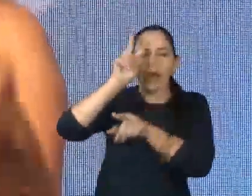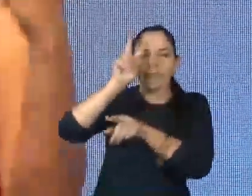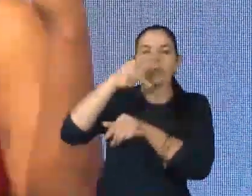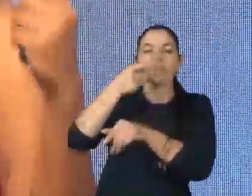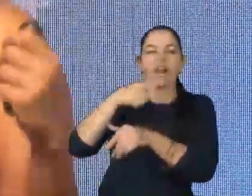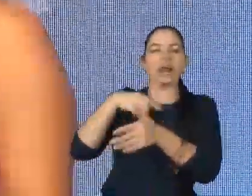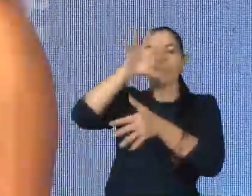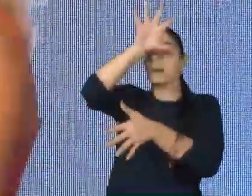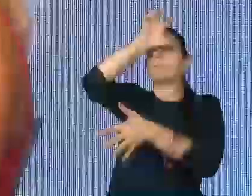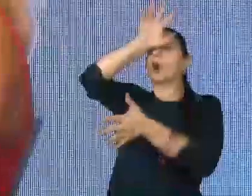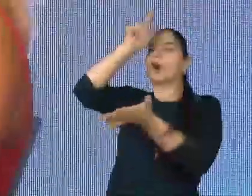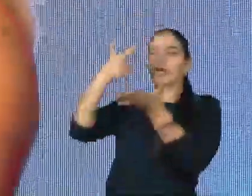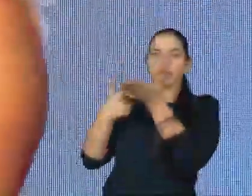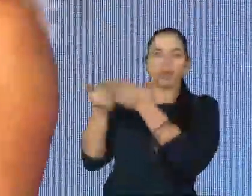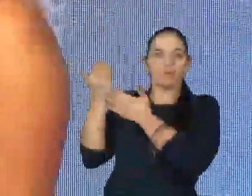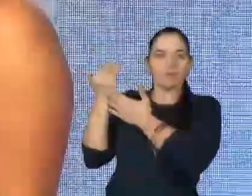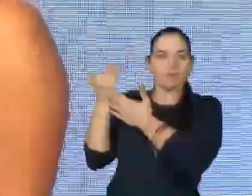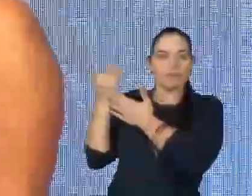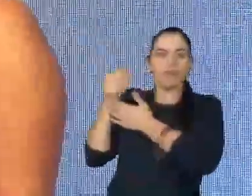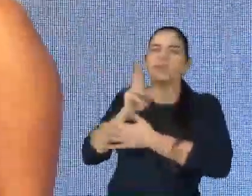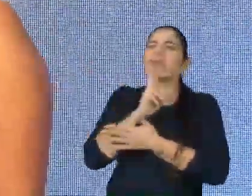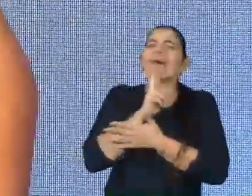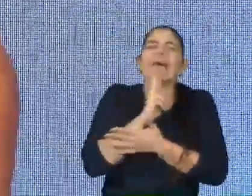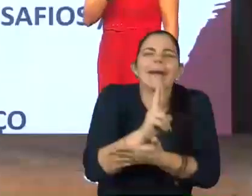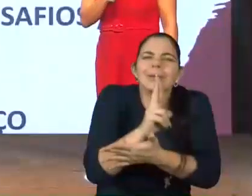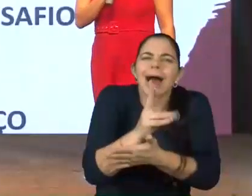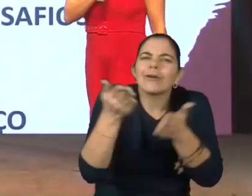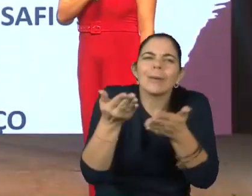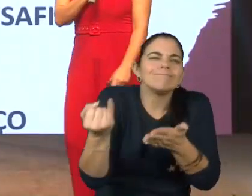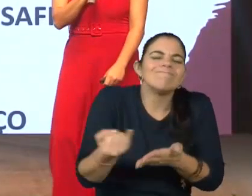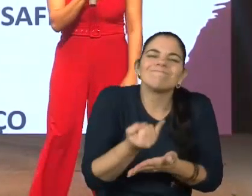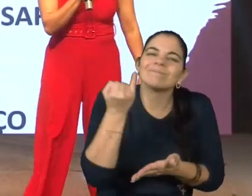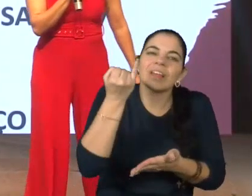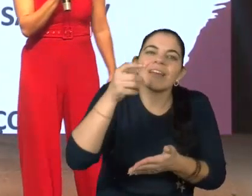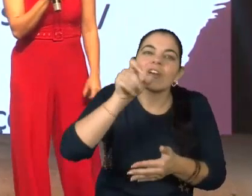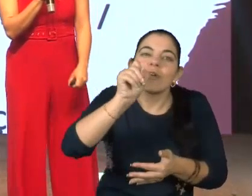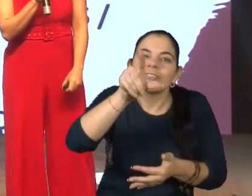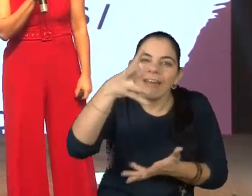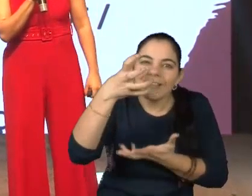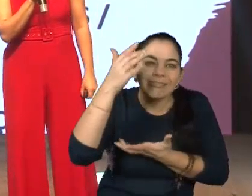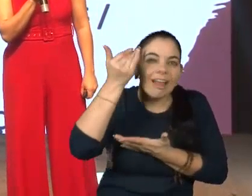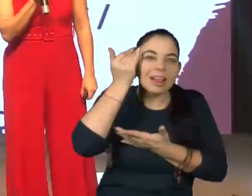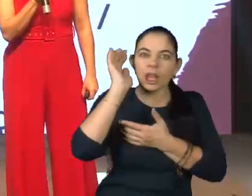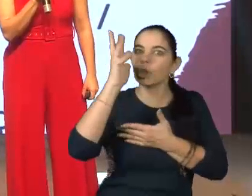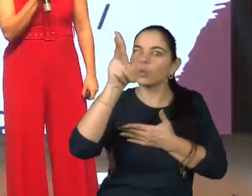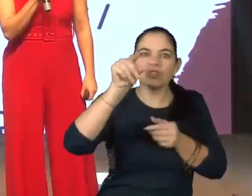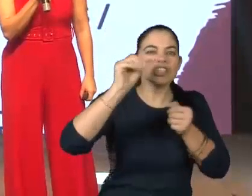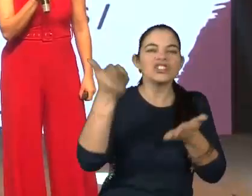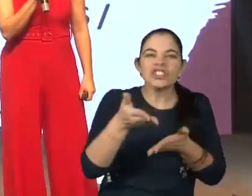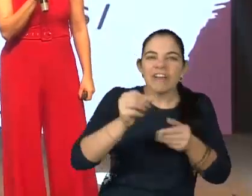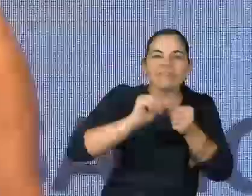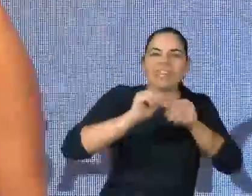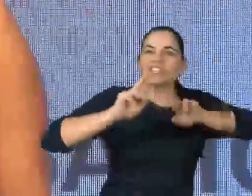As memórias. E um recadinho bem importante para vocês. Quando vocês quiserem entender tudo o que vocês já fizeram de